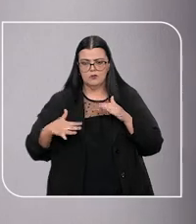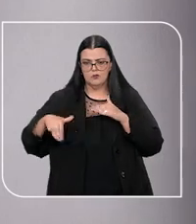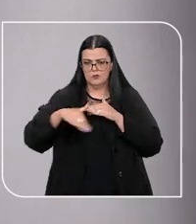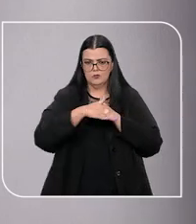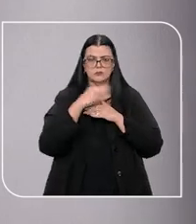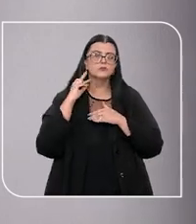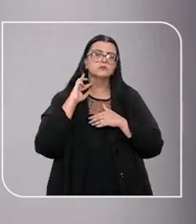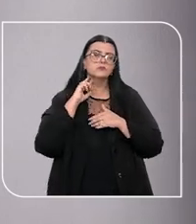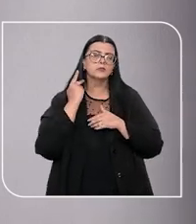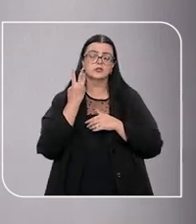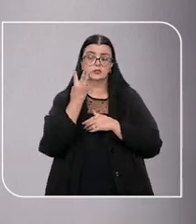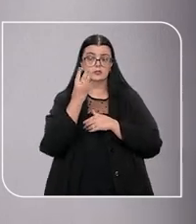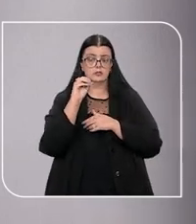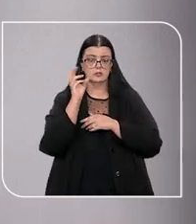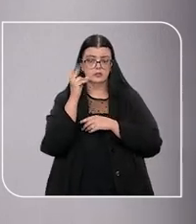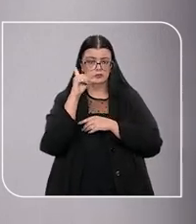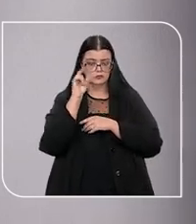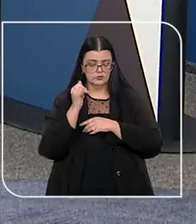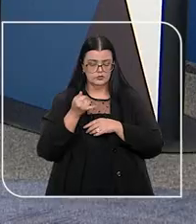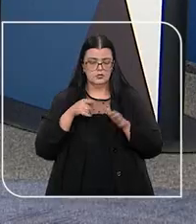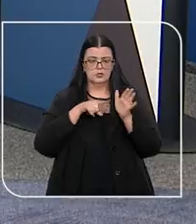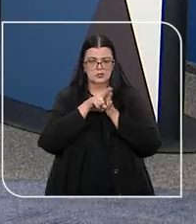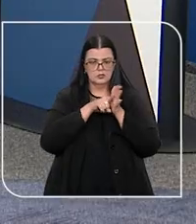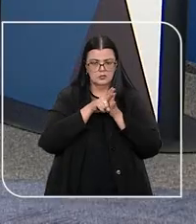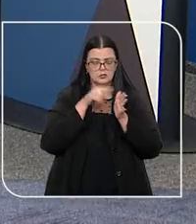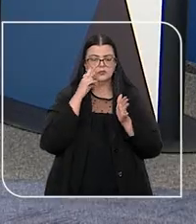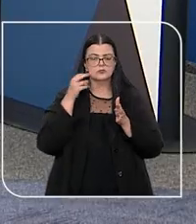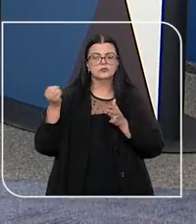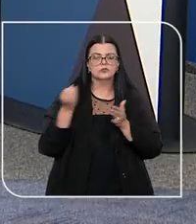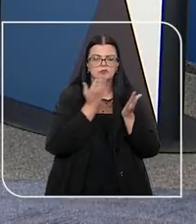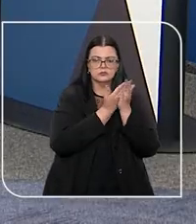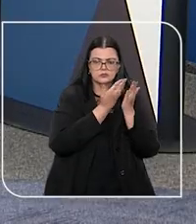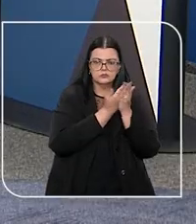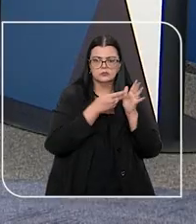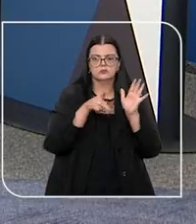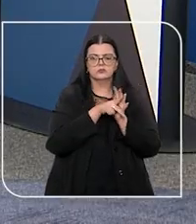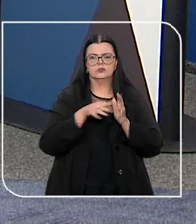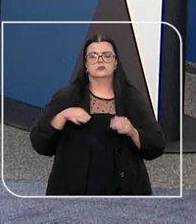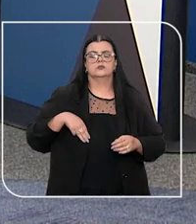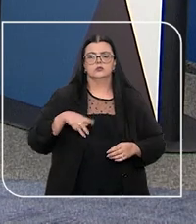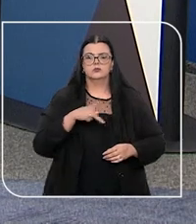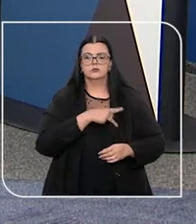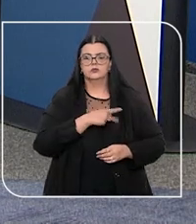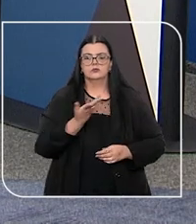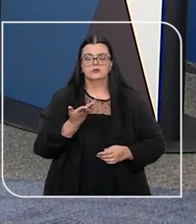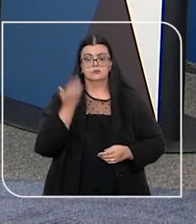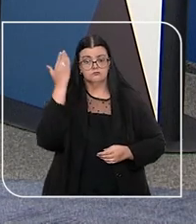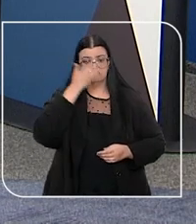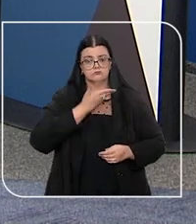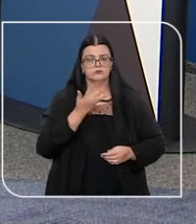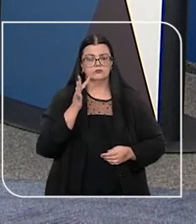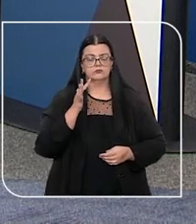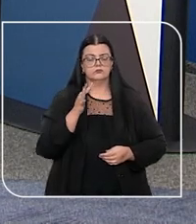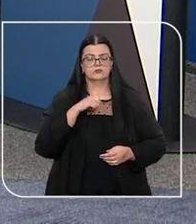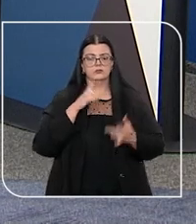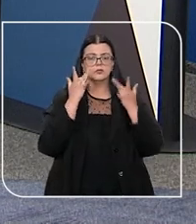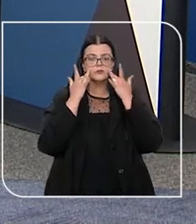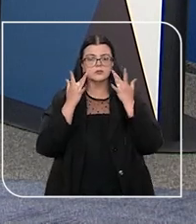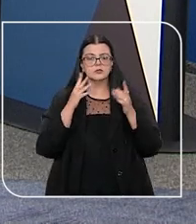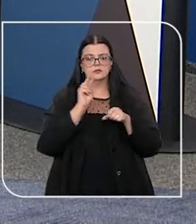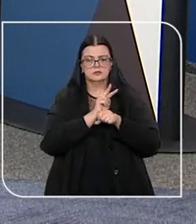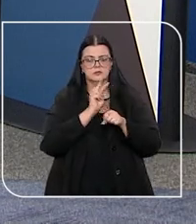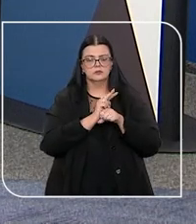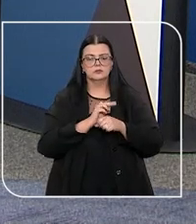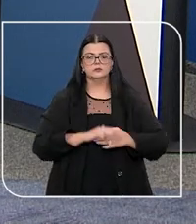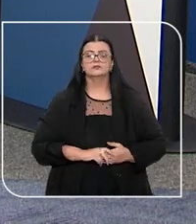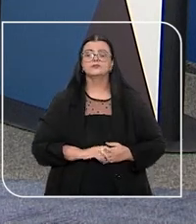de 30 dias para que eles analisem novas provas obtidas pelo Ministério Público Federal e, assim, apresentem a sua